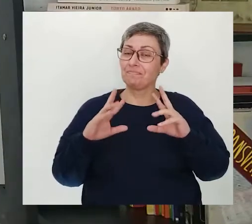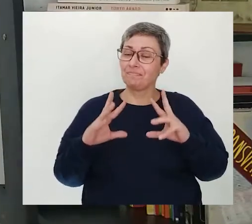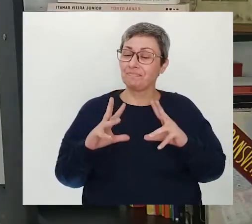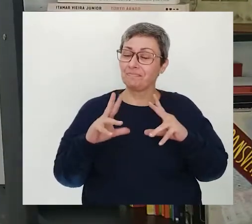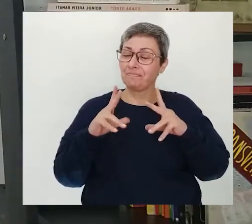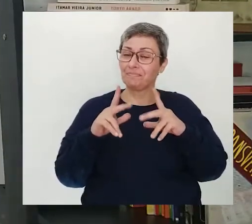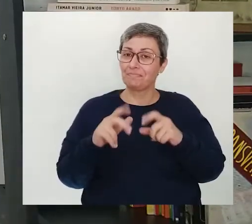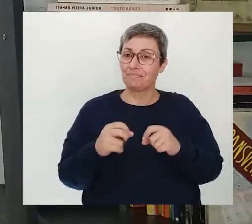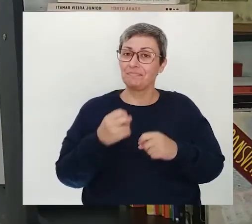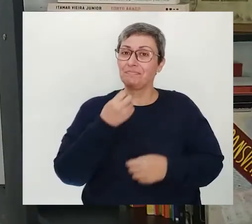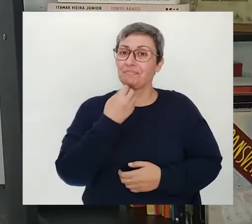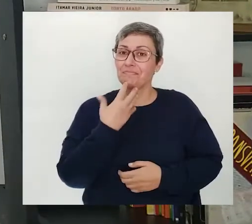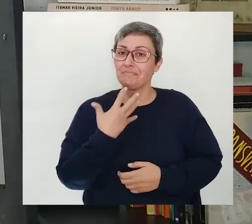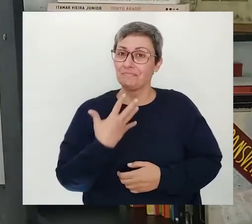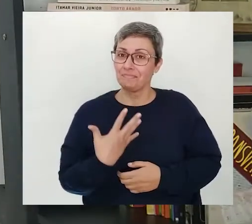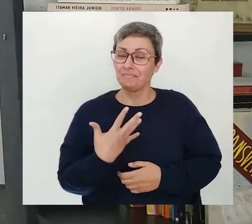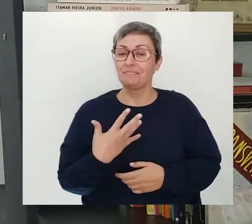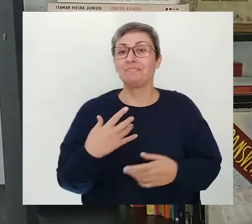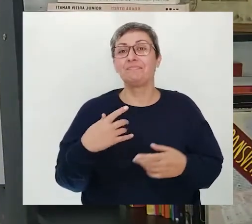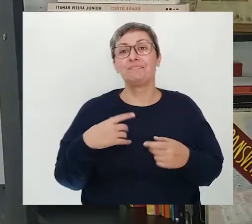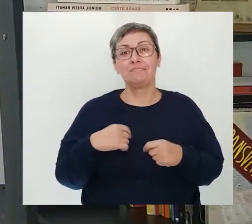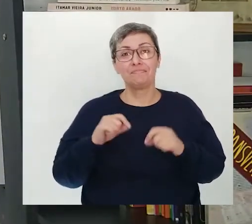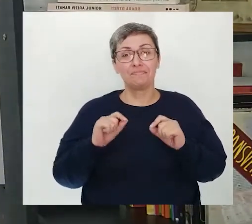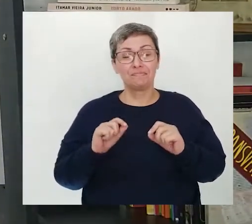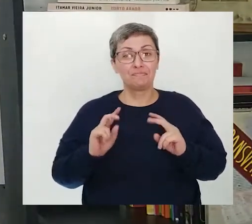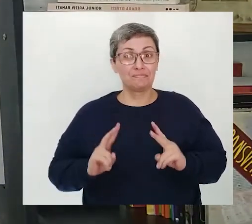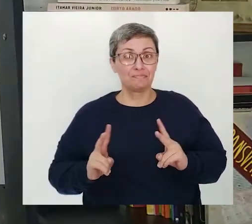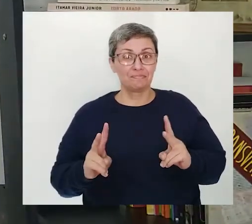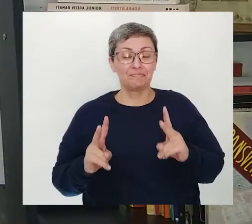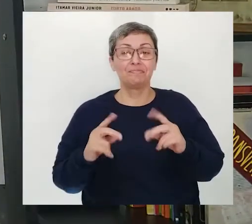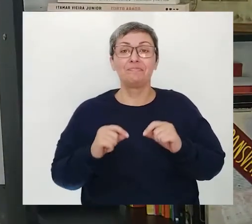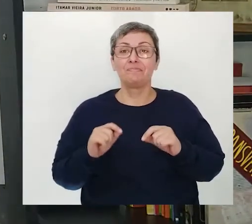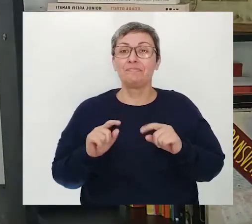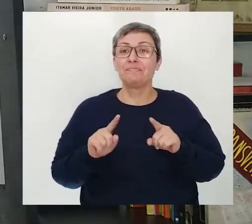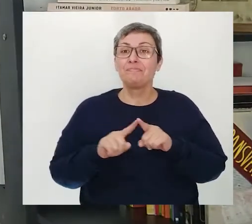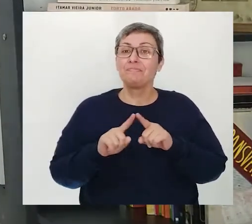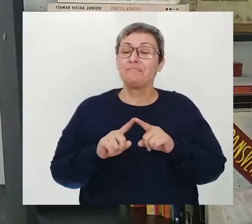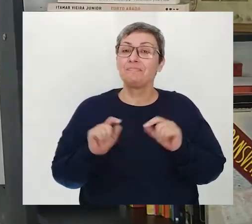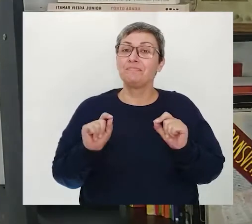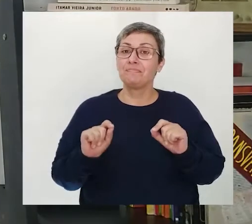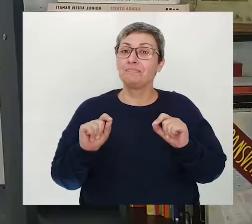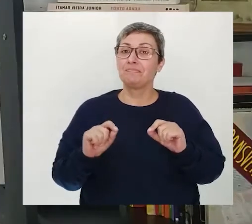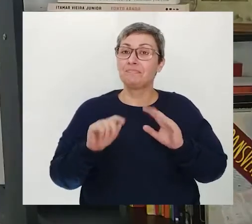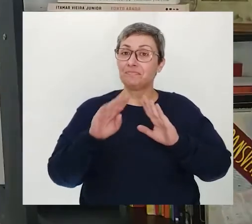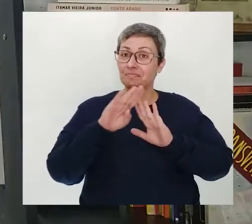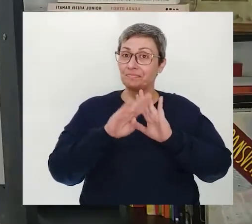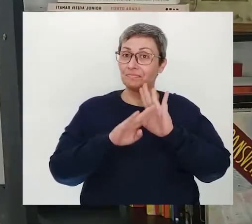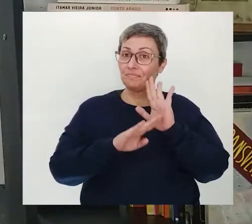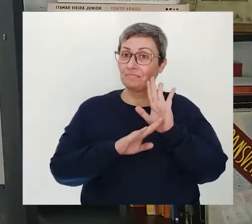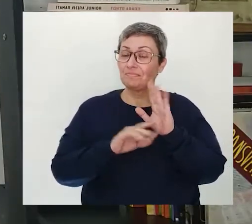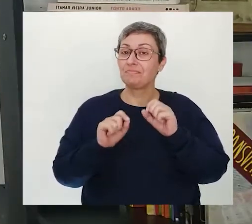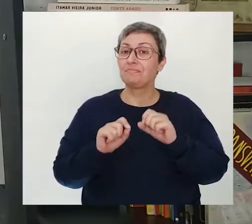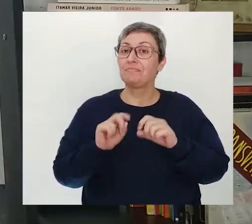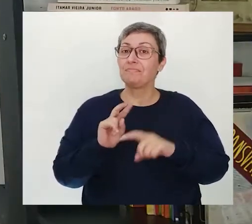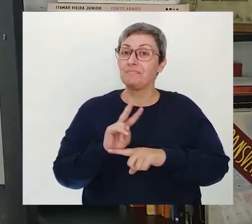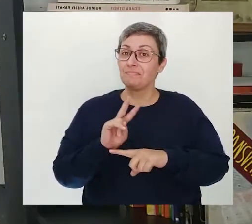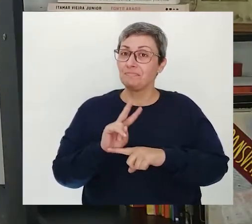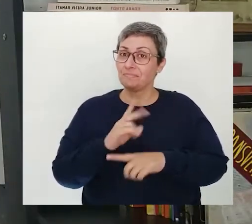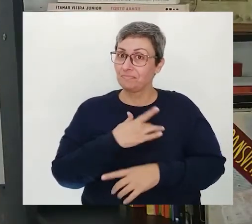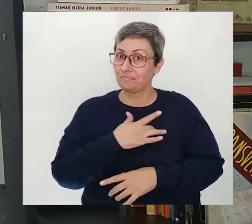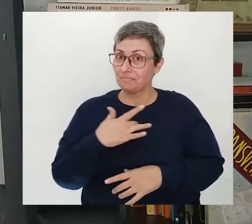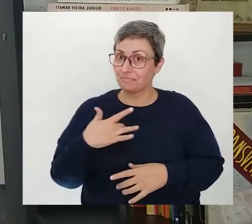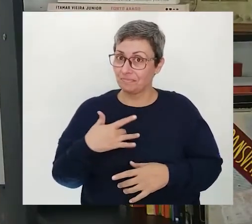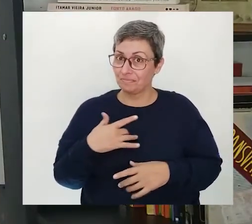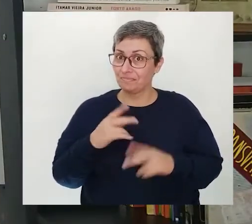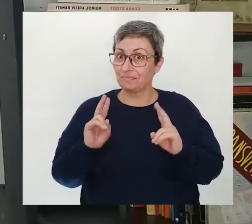que estejam bem e continuamos seguindo os protocolos e cuidando da nossa